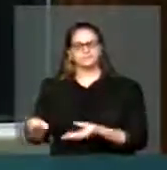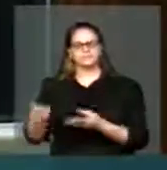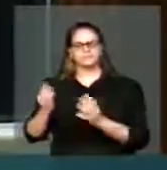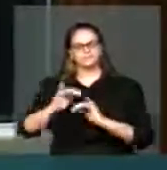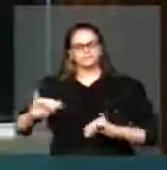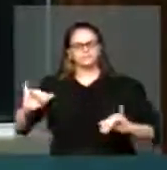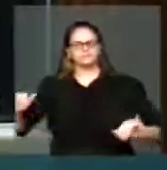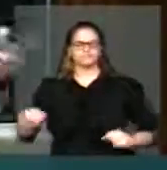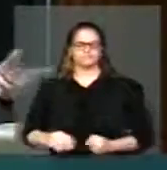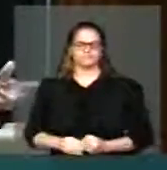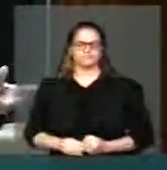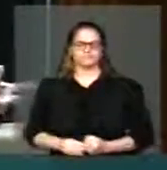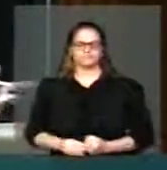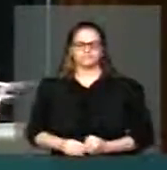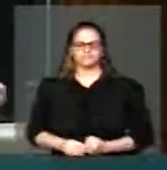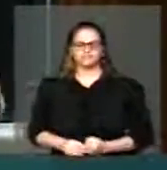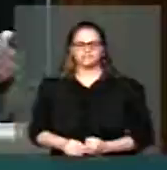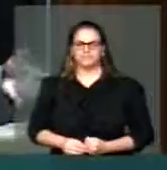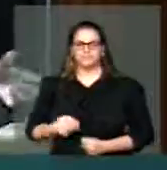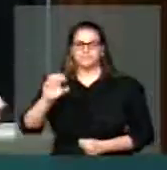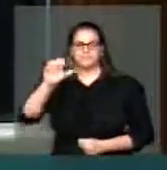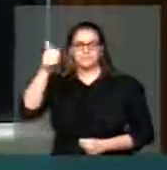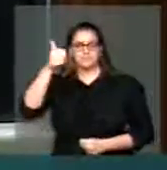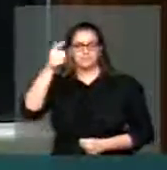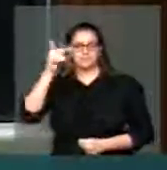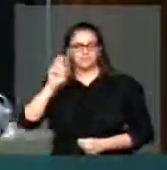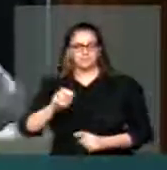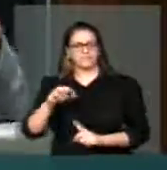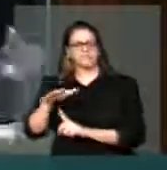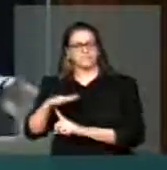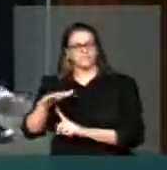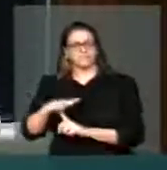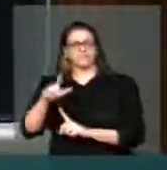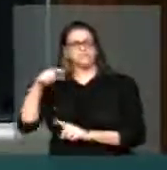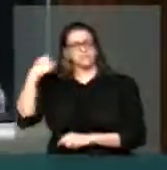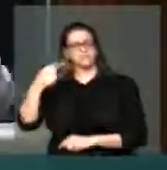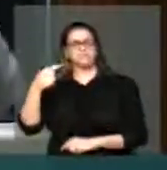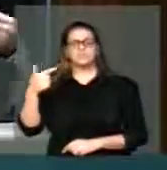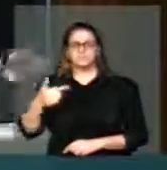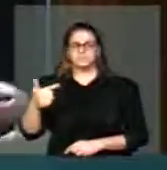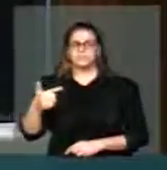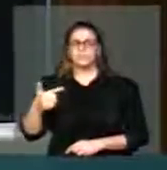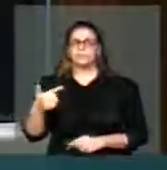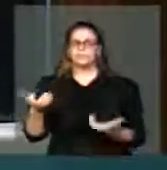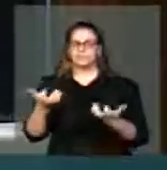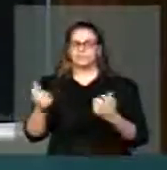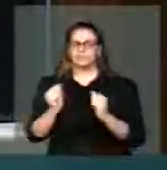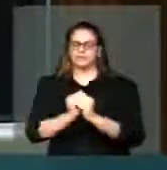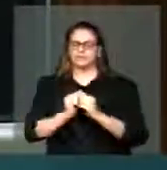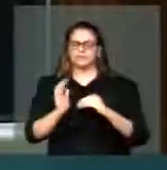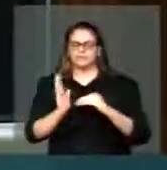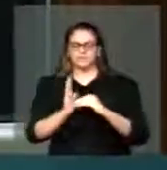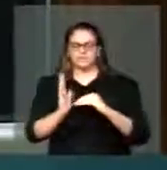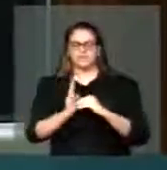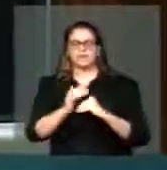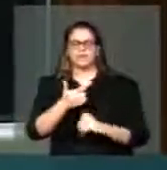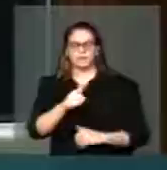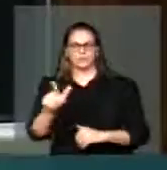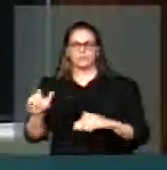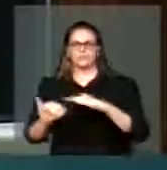aqui. Até porque, se tratar da primeira feira, queremos, na segunda, participação do Senado, participação de outras